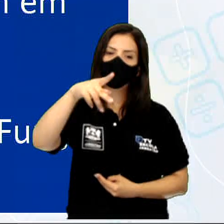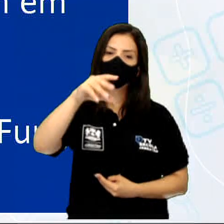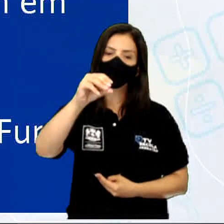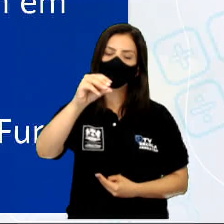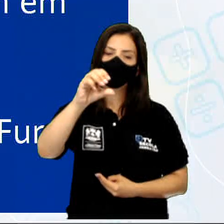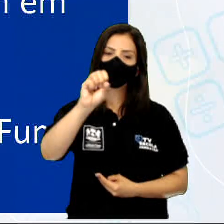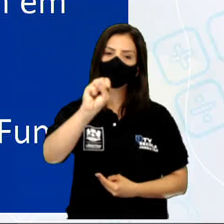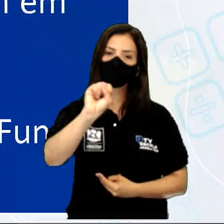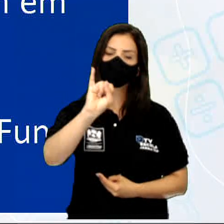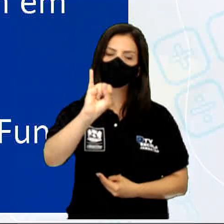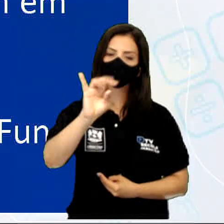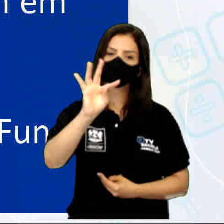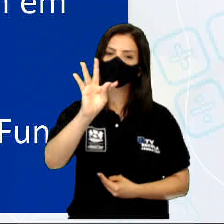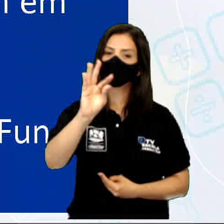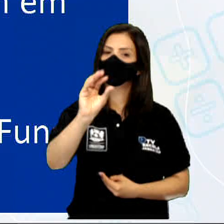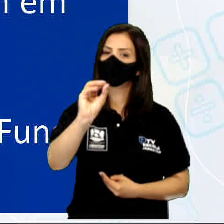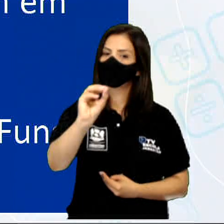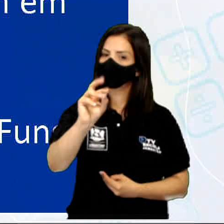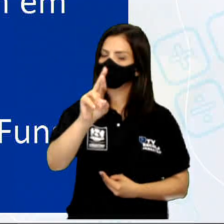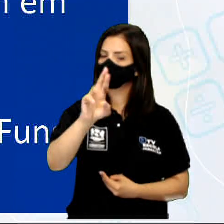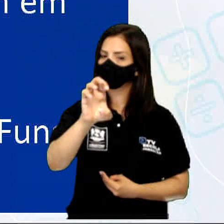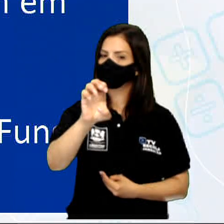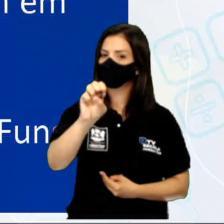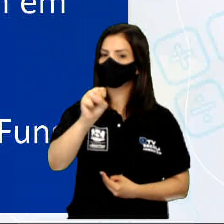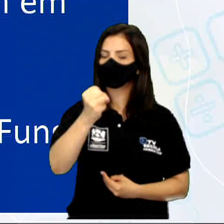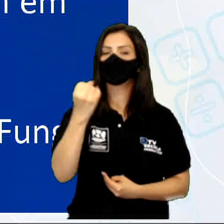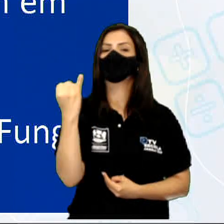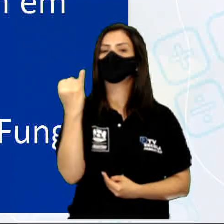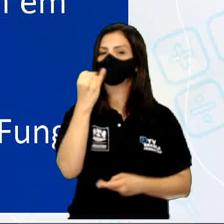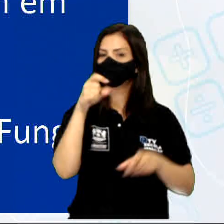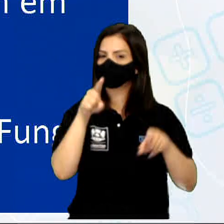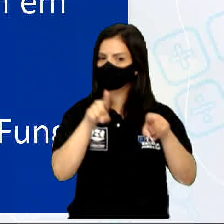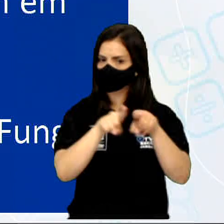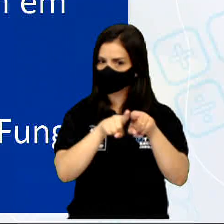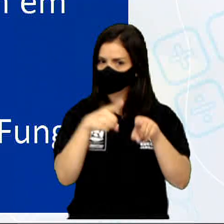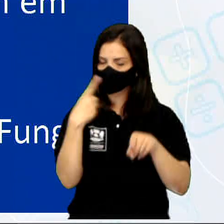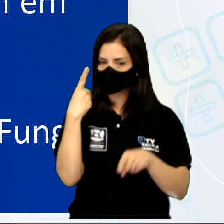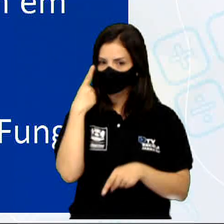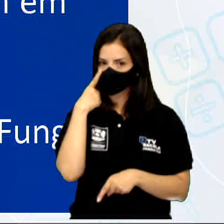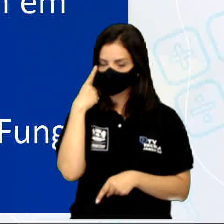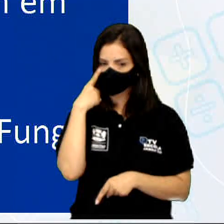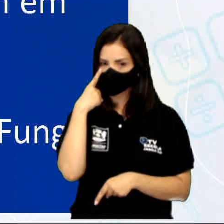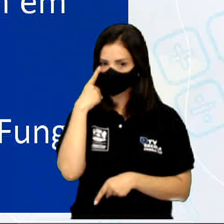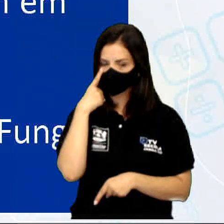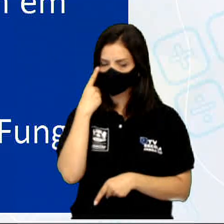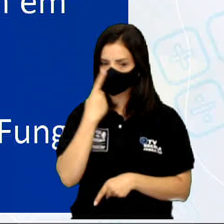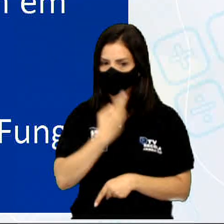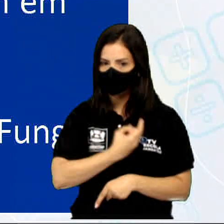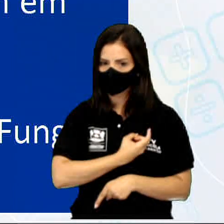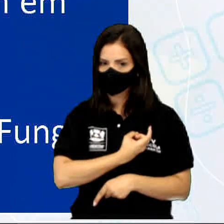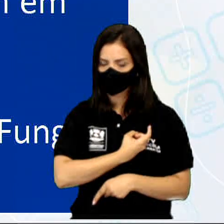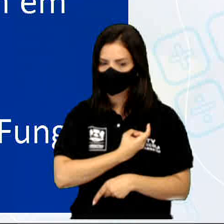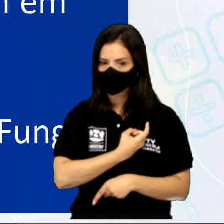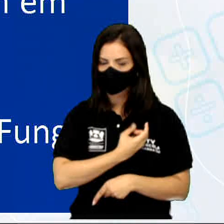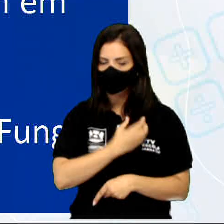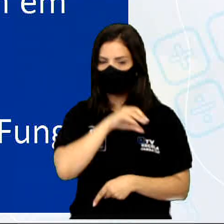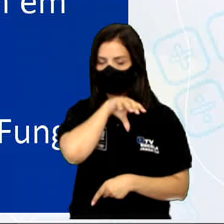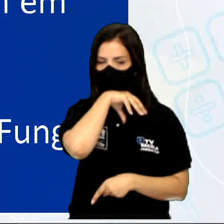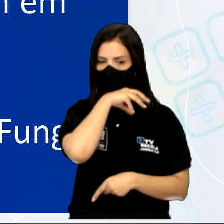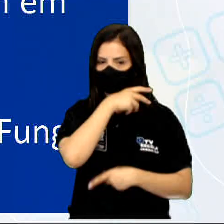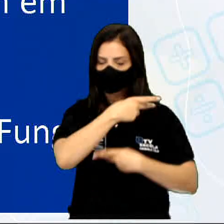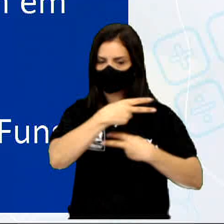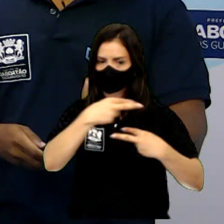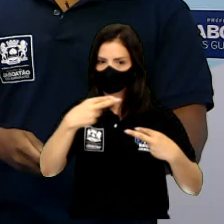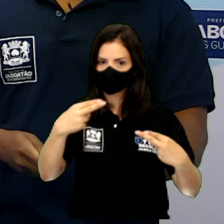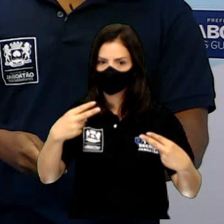Preste bem atenção, os animais têm, como seres vivos, eles têm um ciclo da vida e chega um dia que